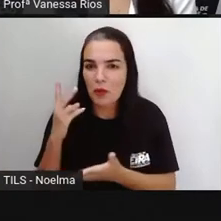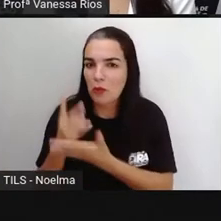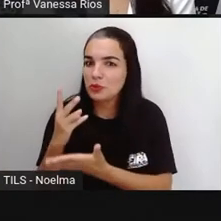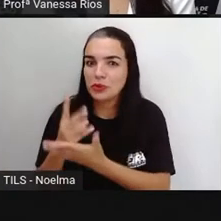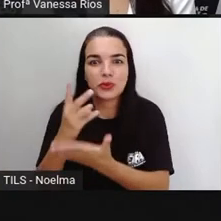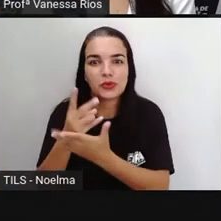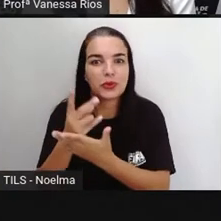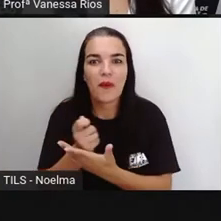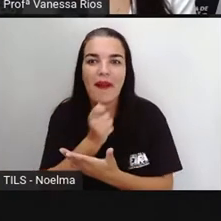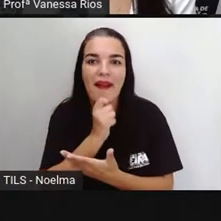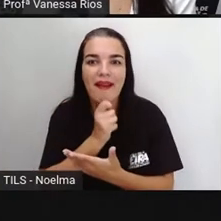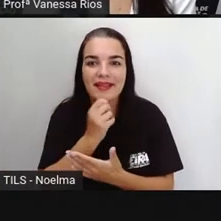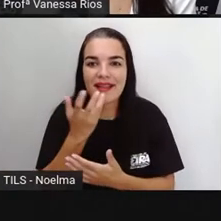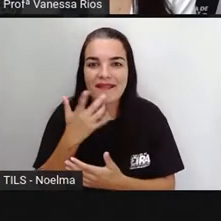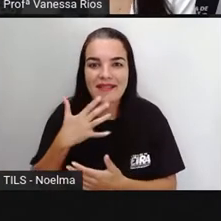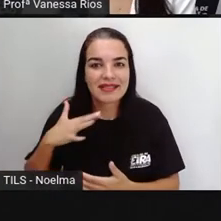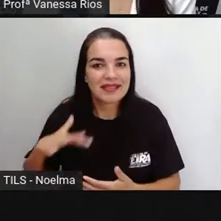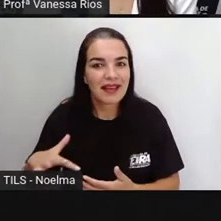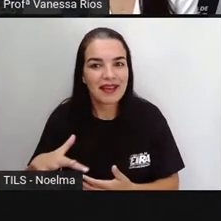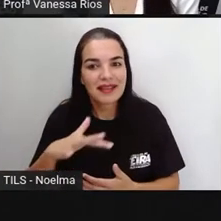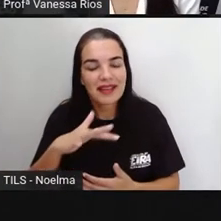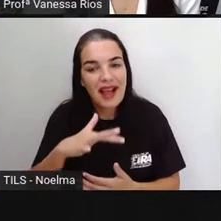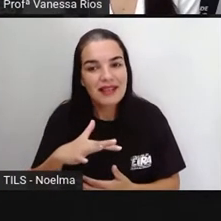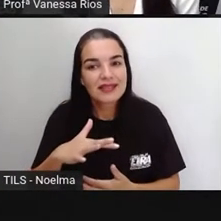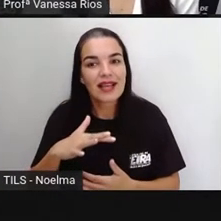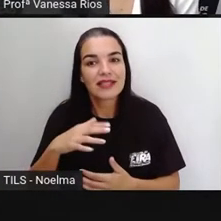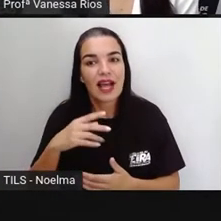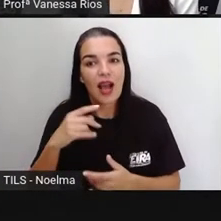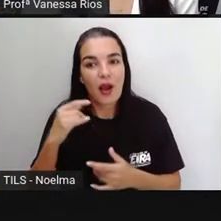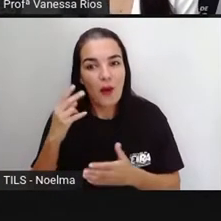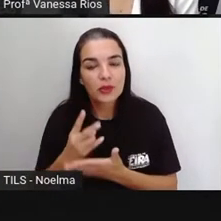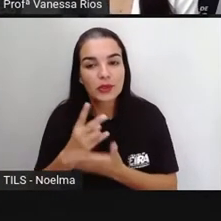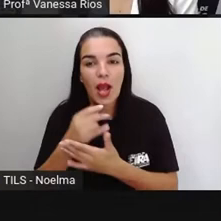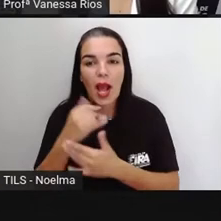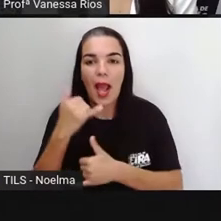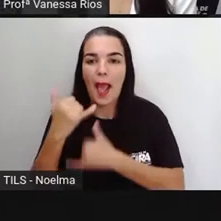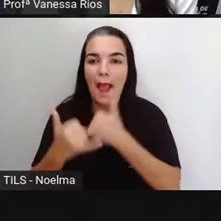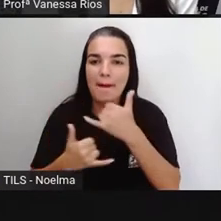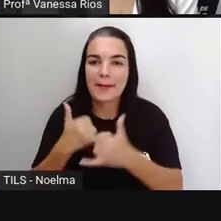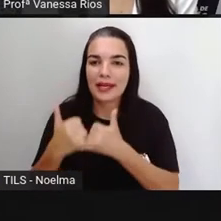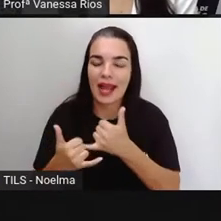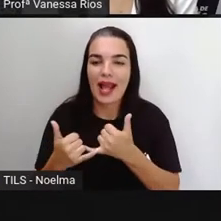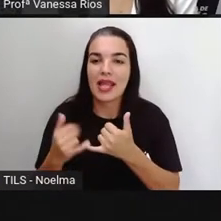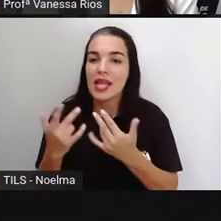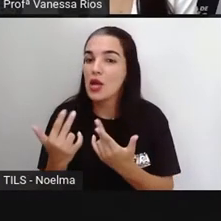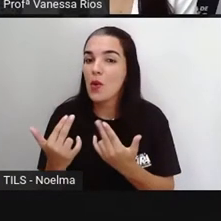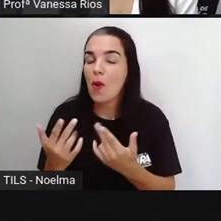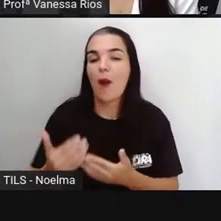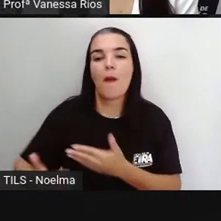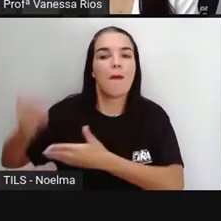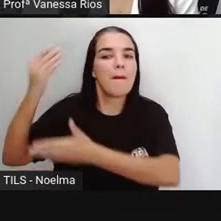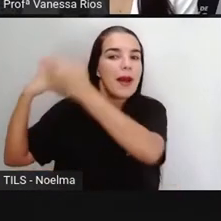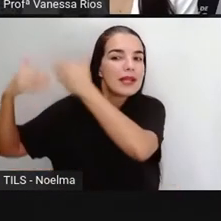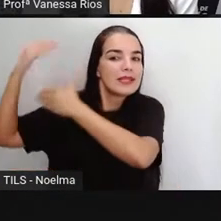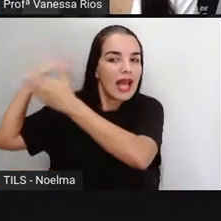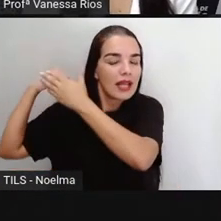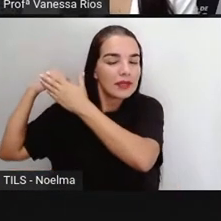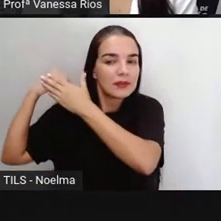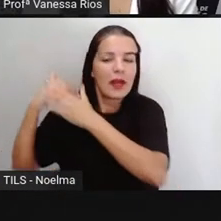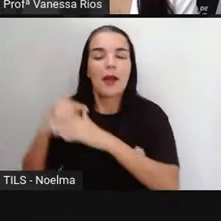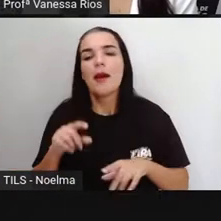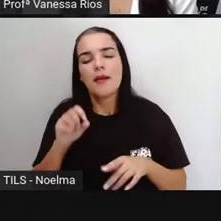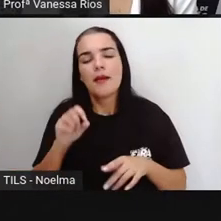mudanças que acontecem normalmente no processo de desenvolvimento das sociedades, essas